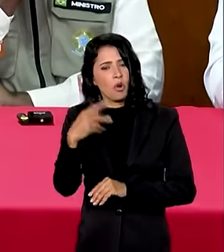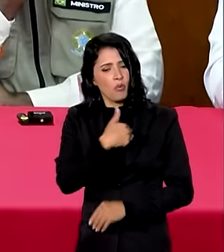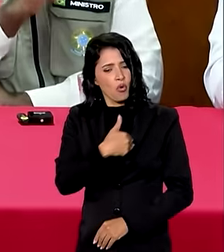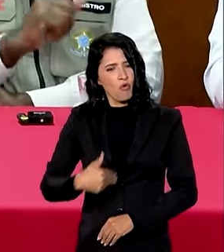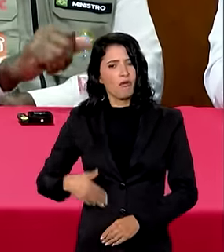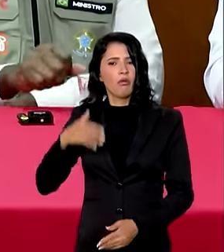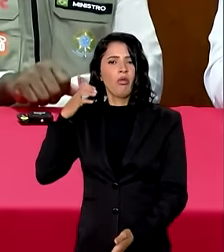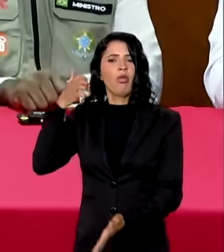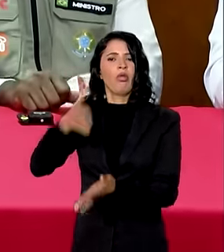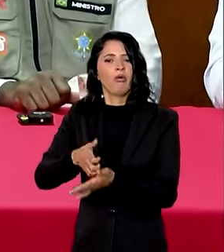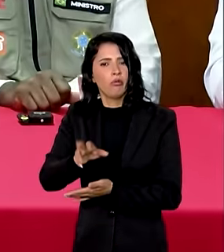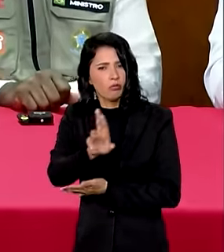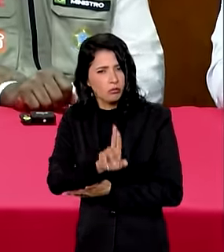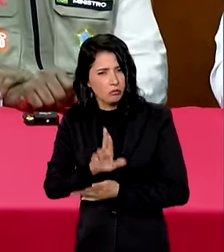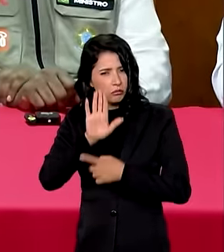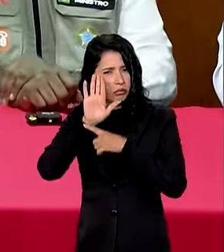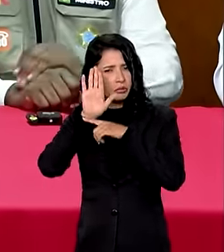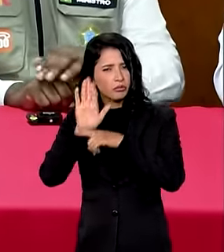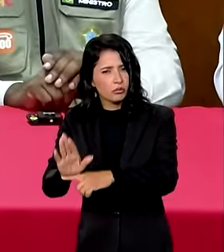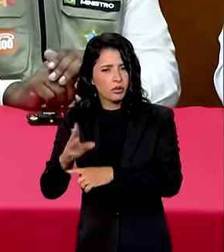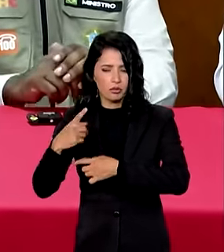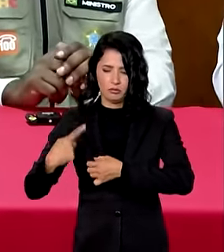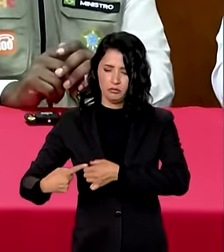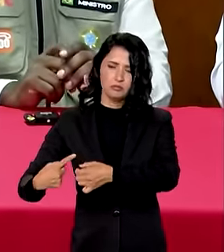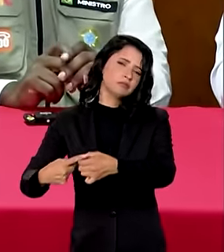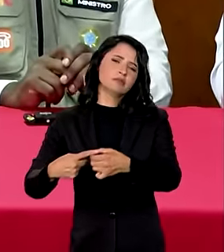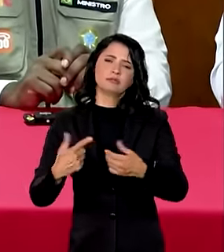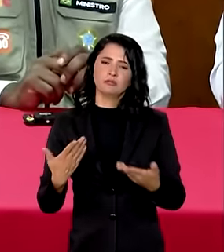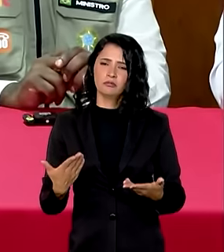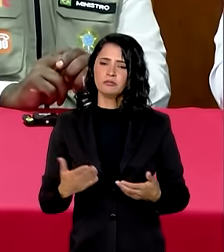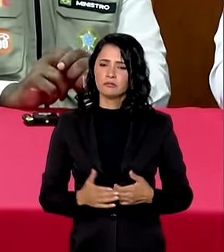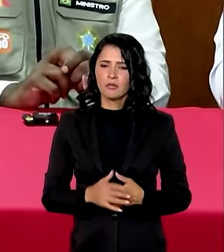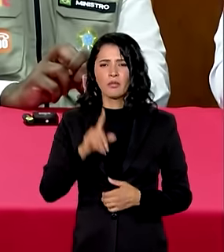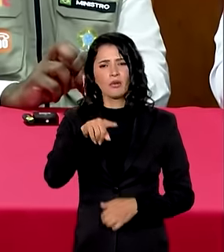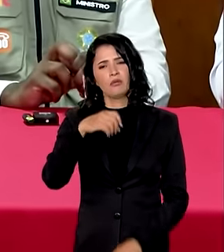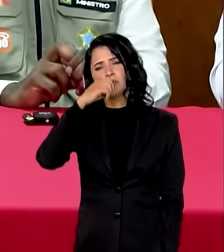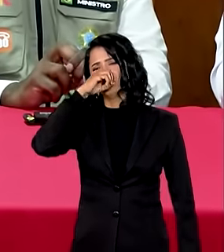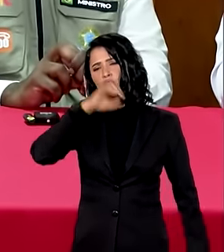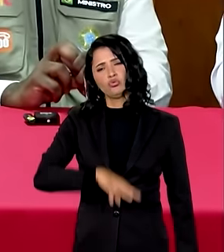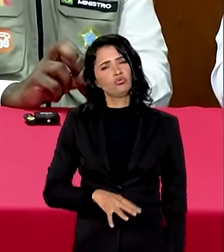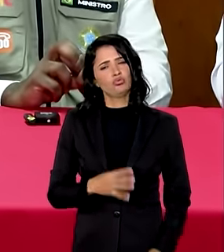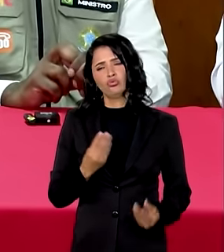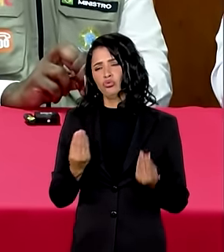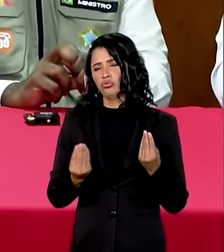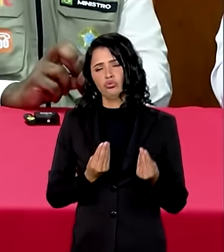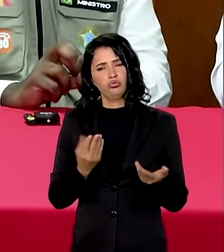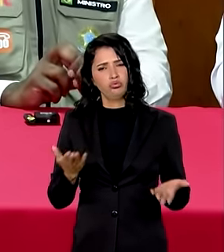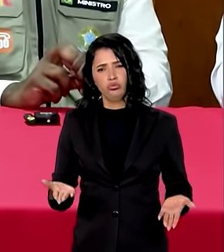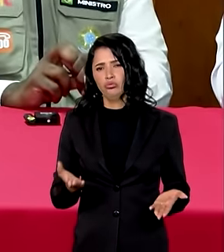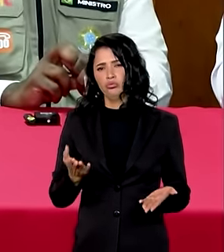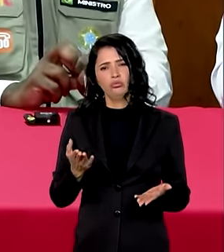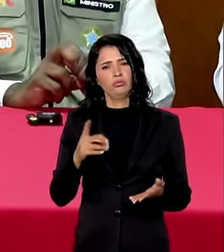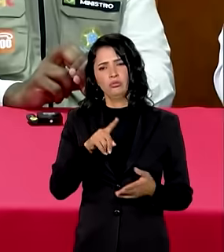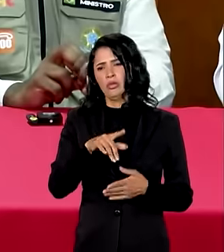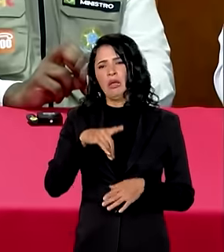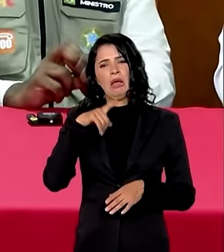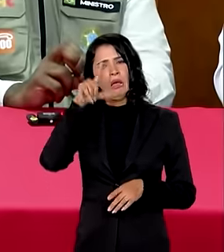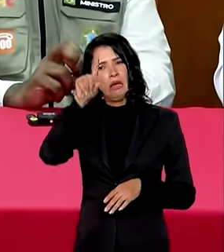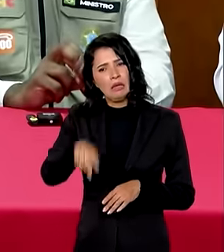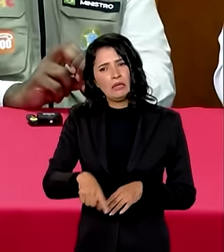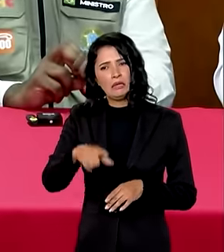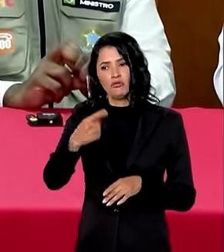governo federal está usando para ajudar as cidades que é um absurdo porque na verdade esse é um dinheiro para já